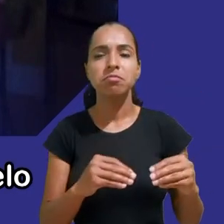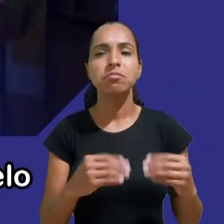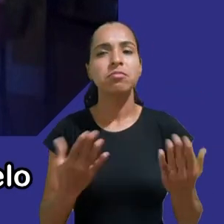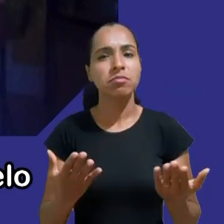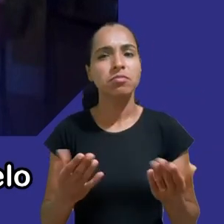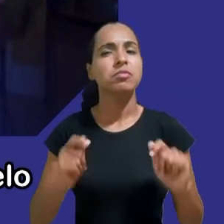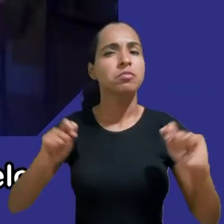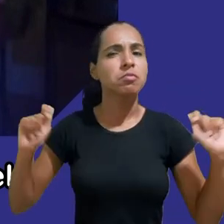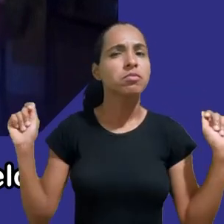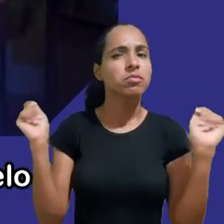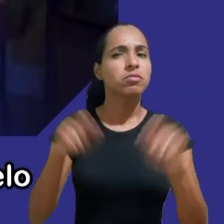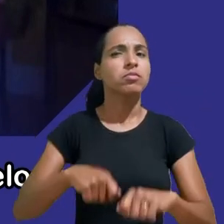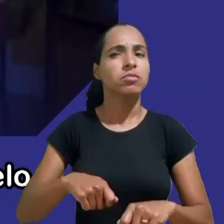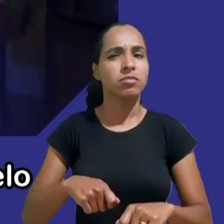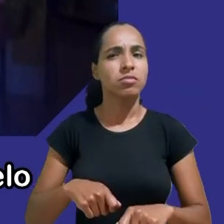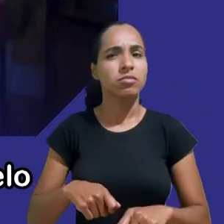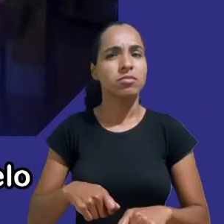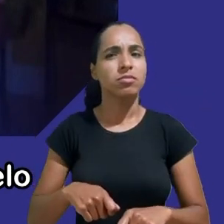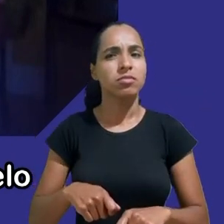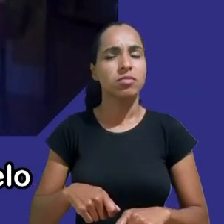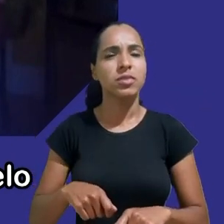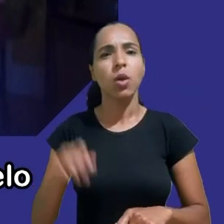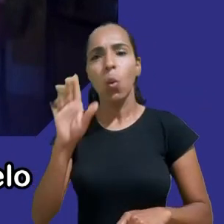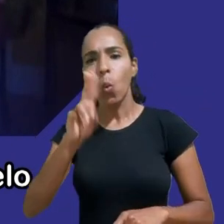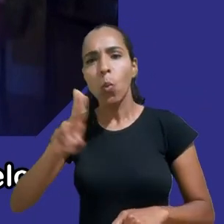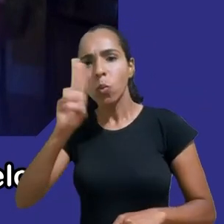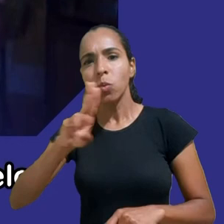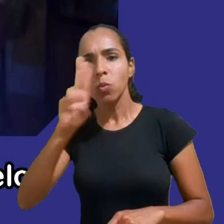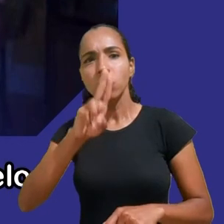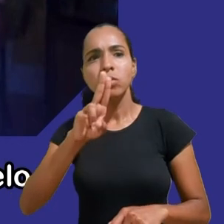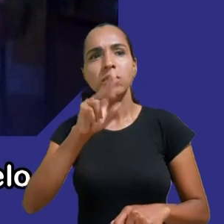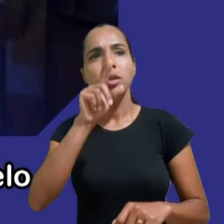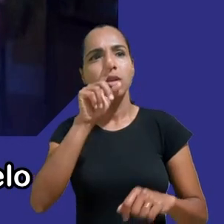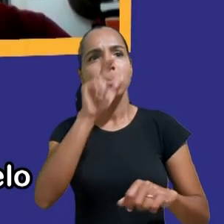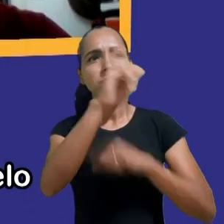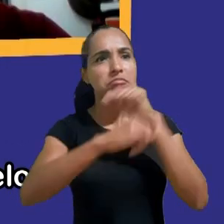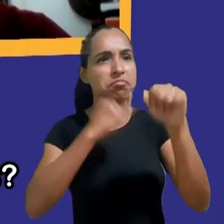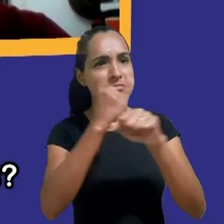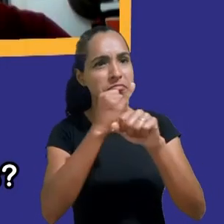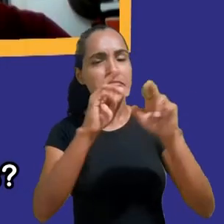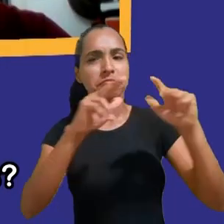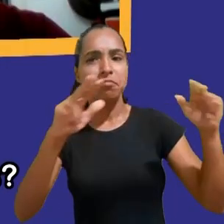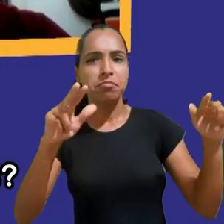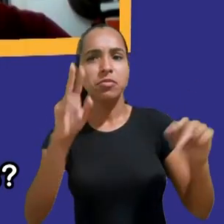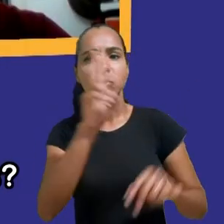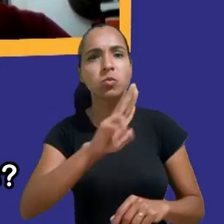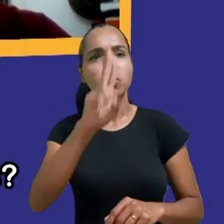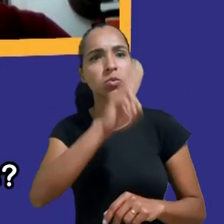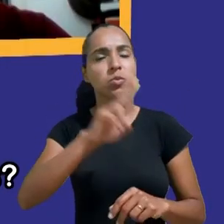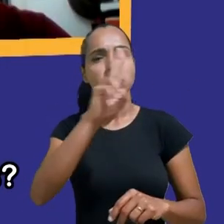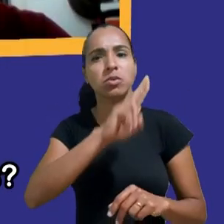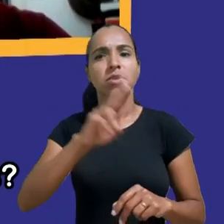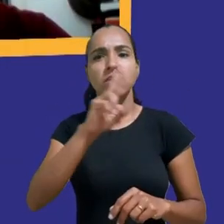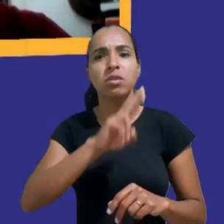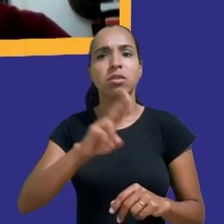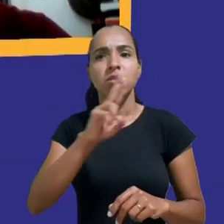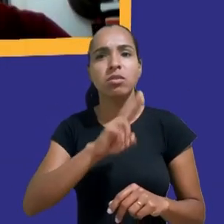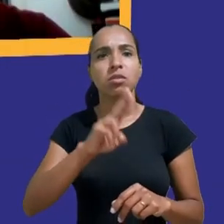uso positivo de tecnologias baseadas neste modelo de forma a conter práticas abusivas?